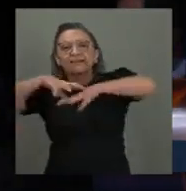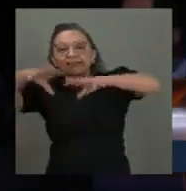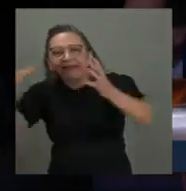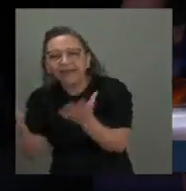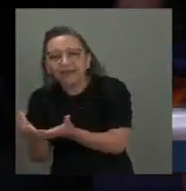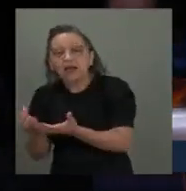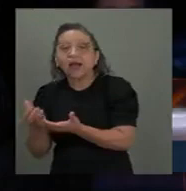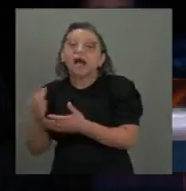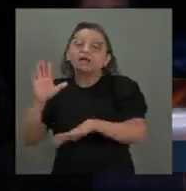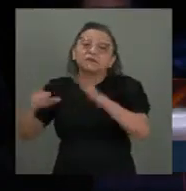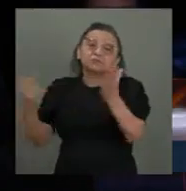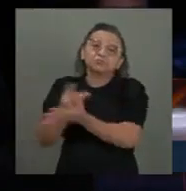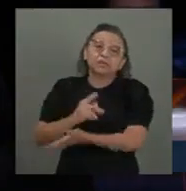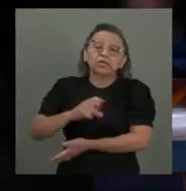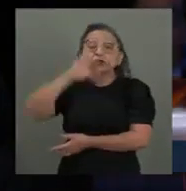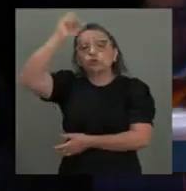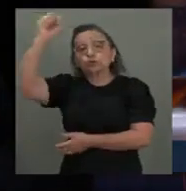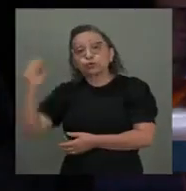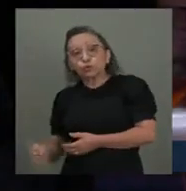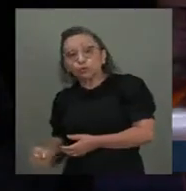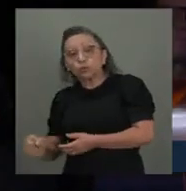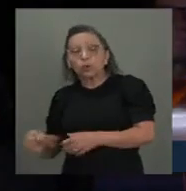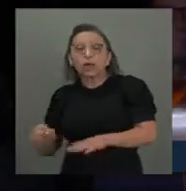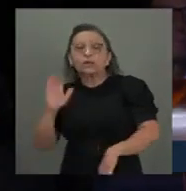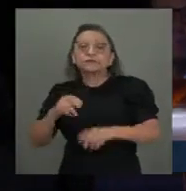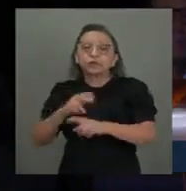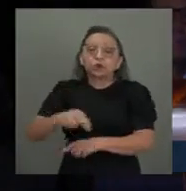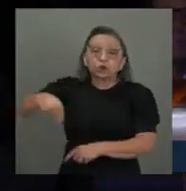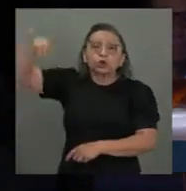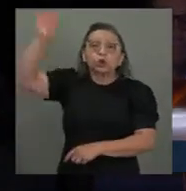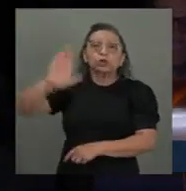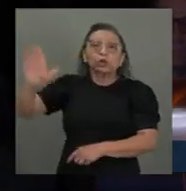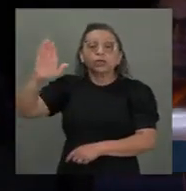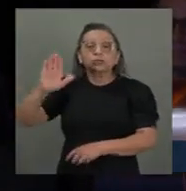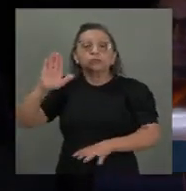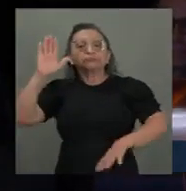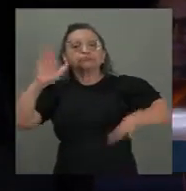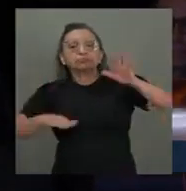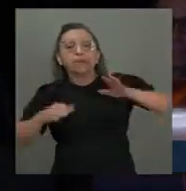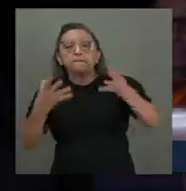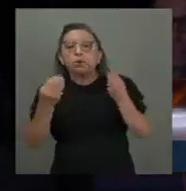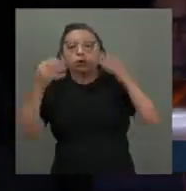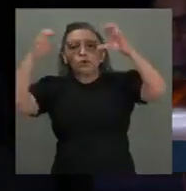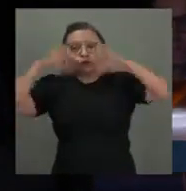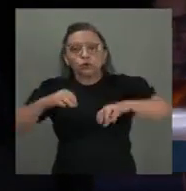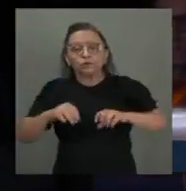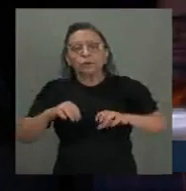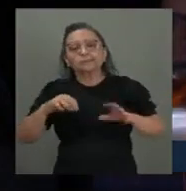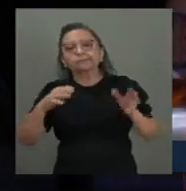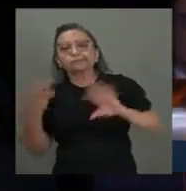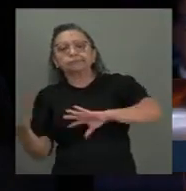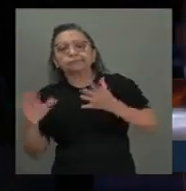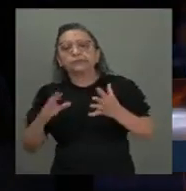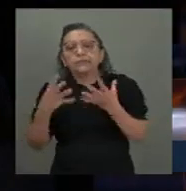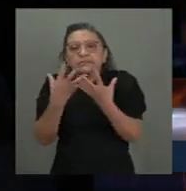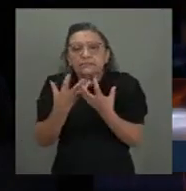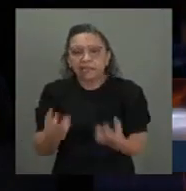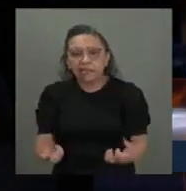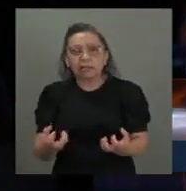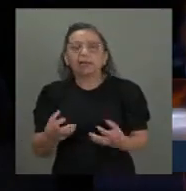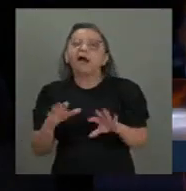Hora no sul, hora no nordeste, hora muita chuva, hora muita seca e a natureza do seu jeito